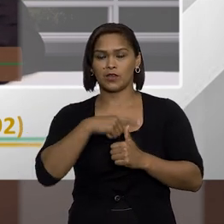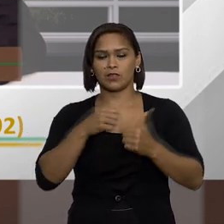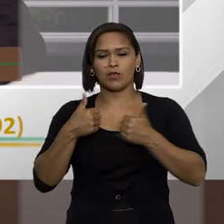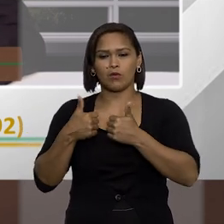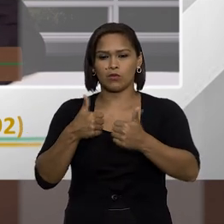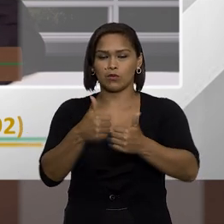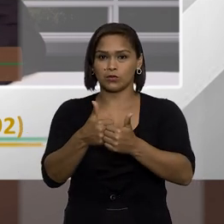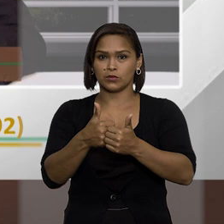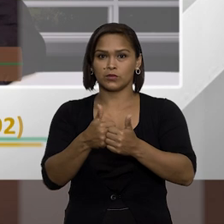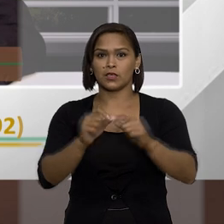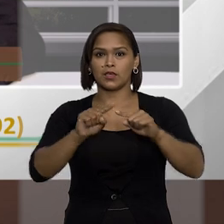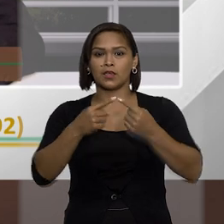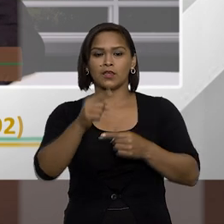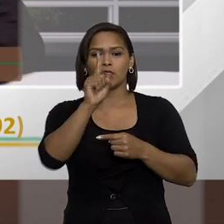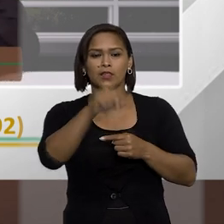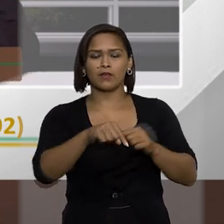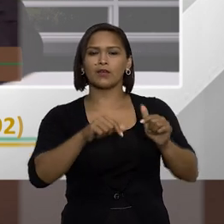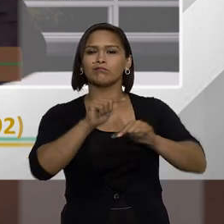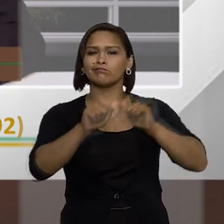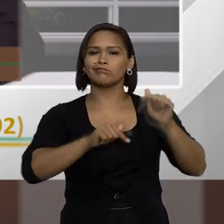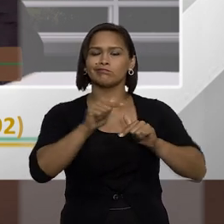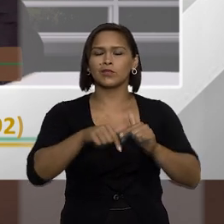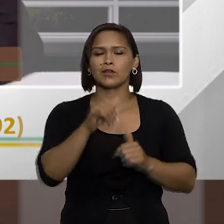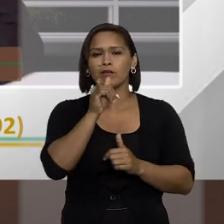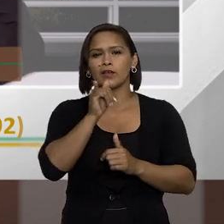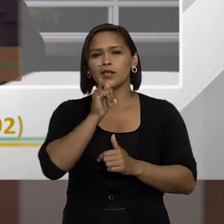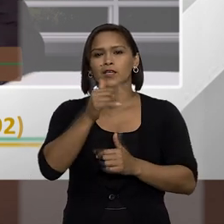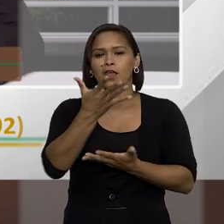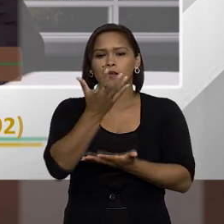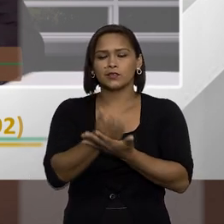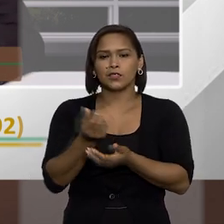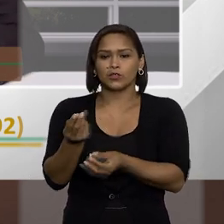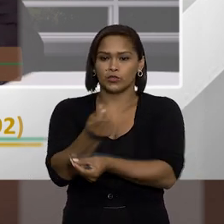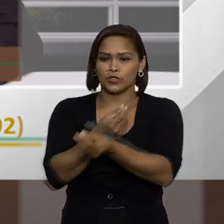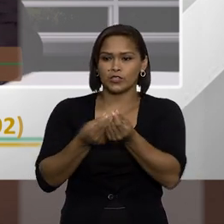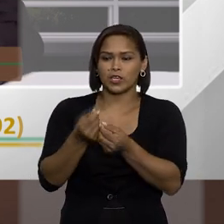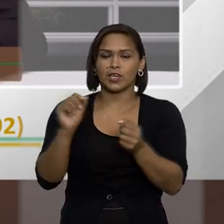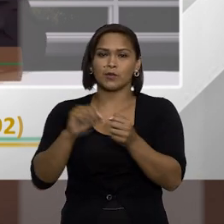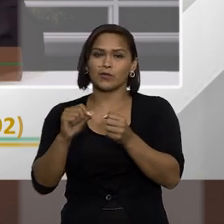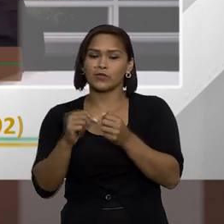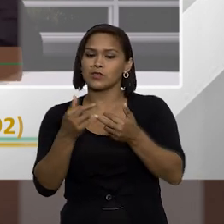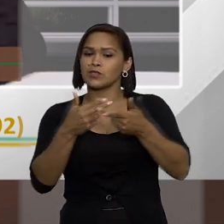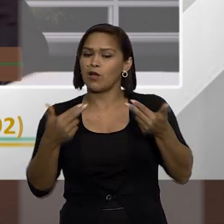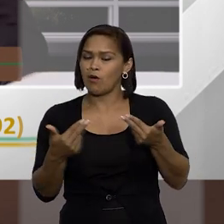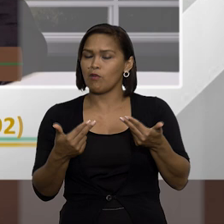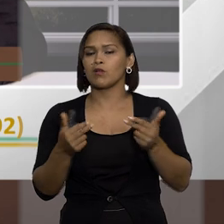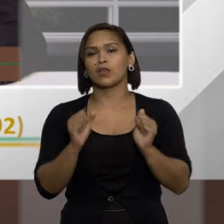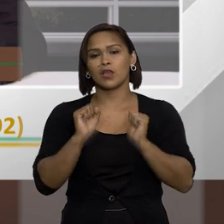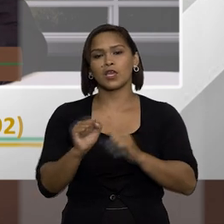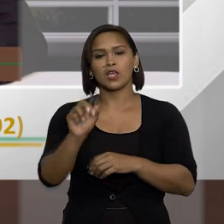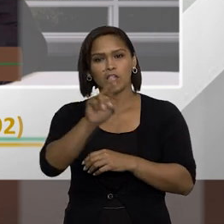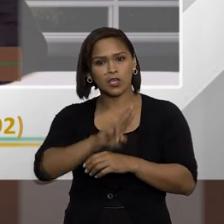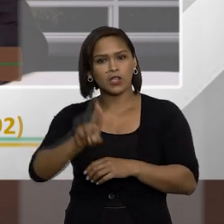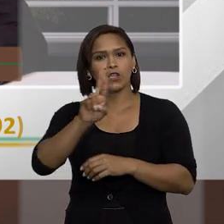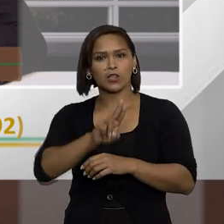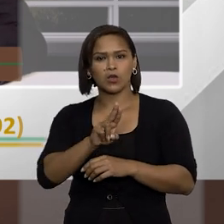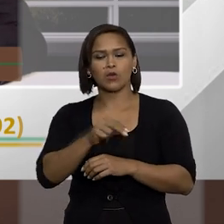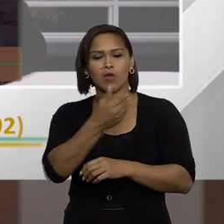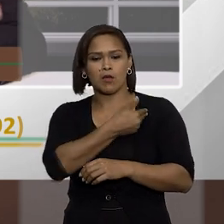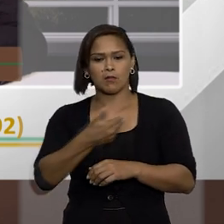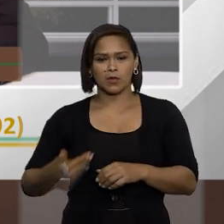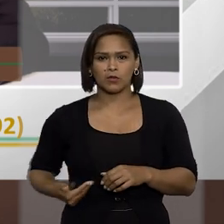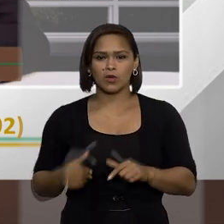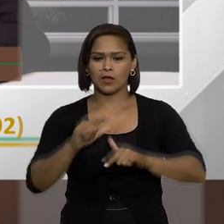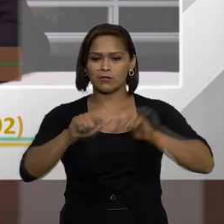ele tem um rol de condutas, então, é aquele servidor que, por exemplo, aceita um dinheiro para fazer ou deixar de fazer algo, ele utiliza bens